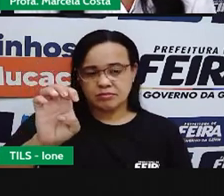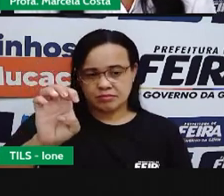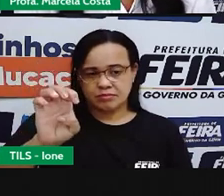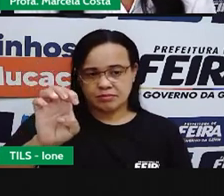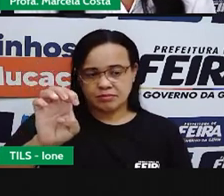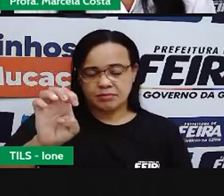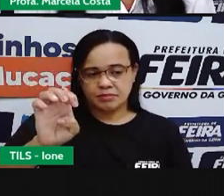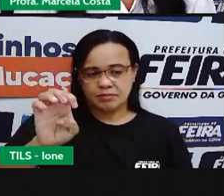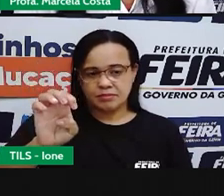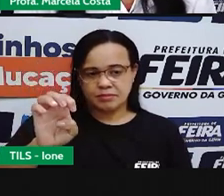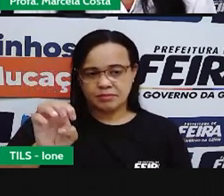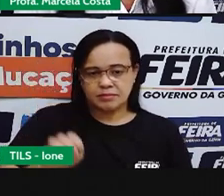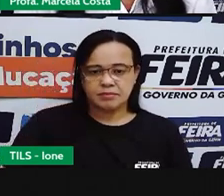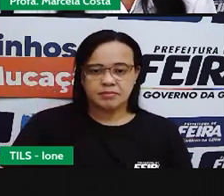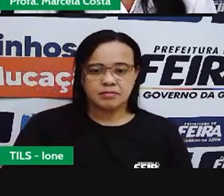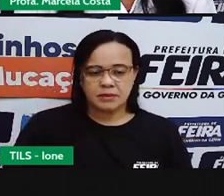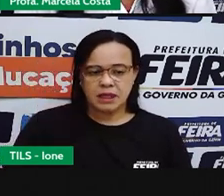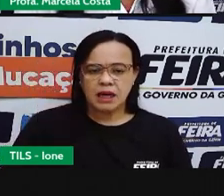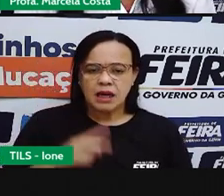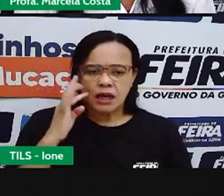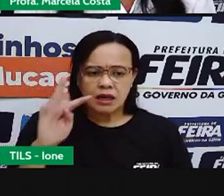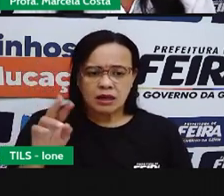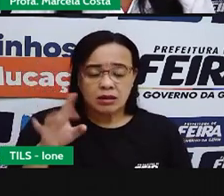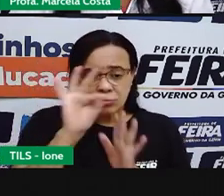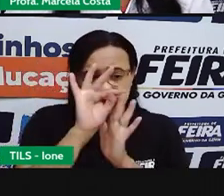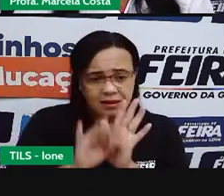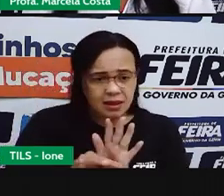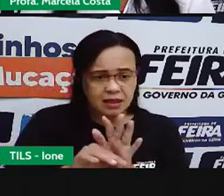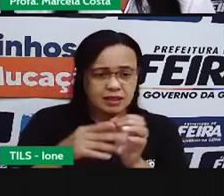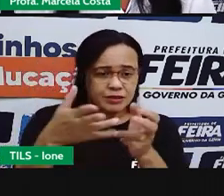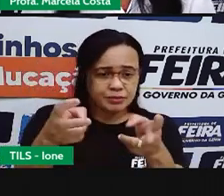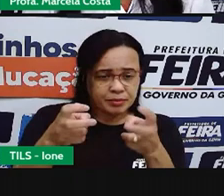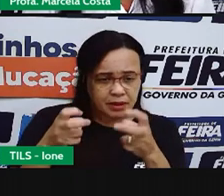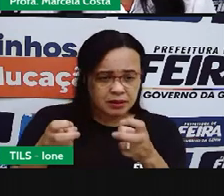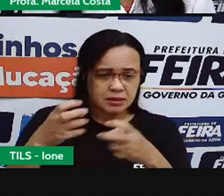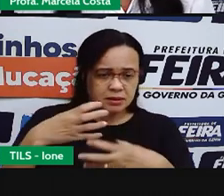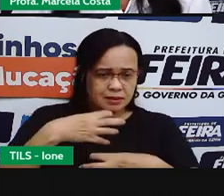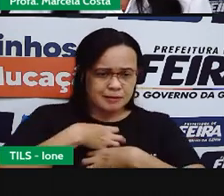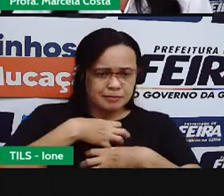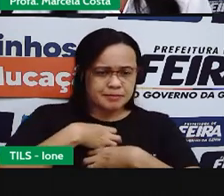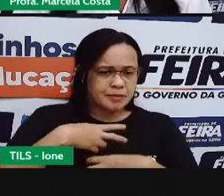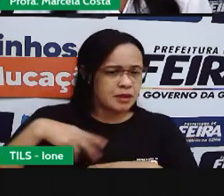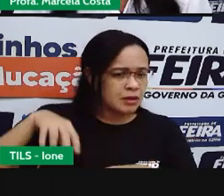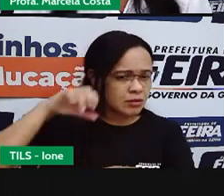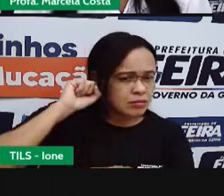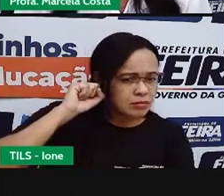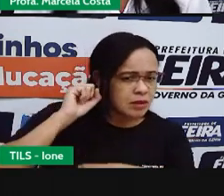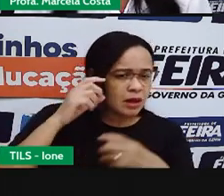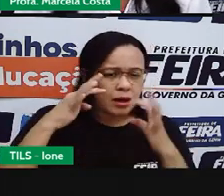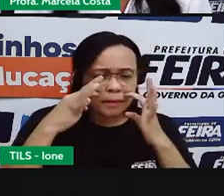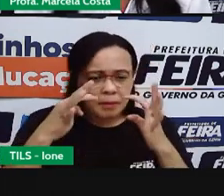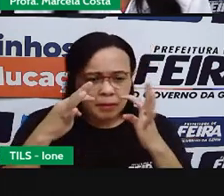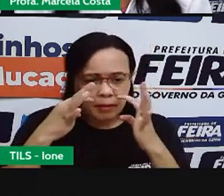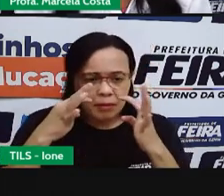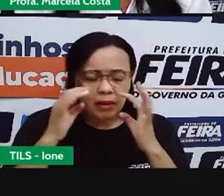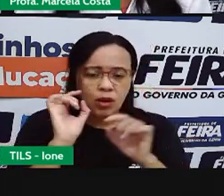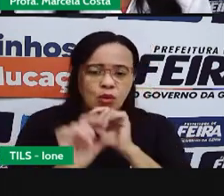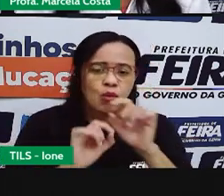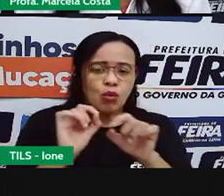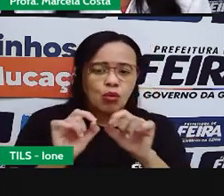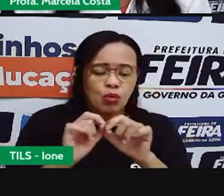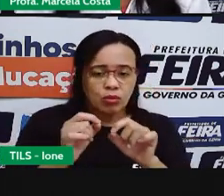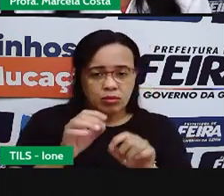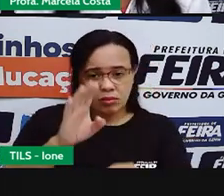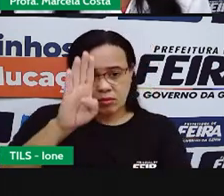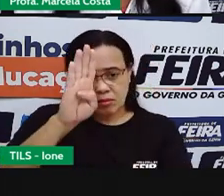Vocês Percebem a semelhança de som Quando eu falo Pote Bote